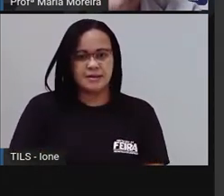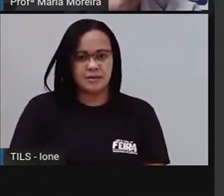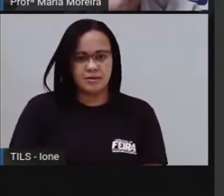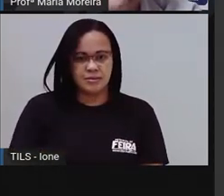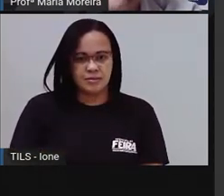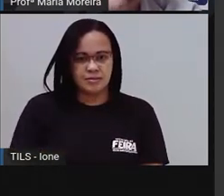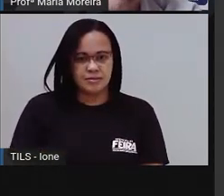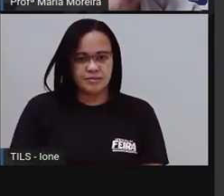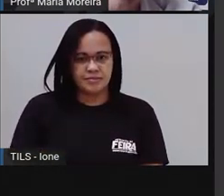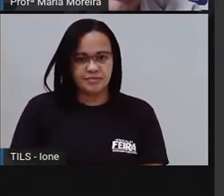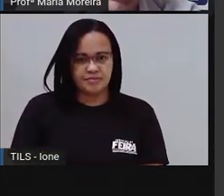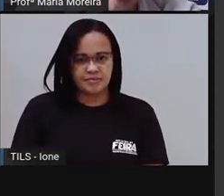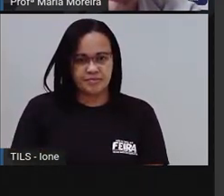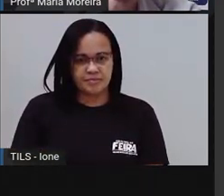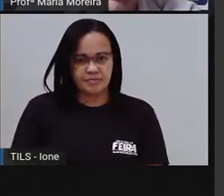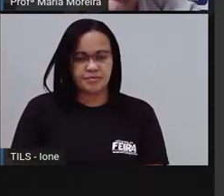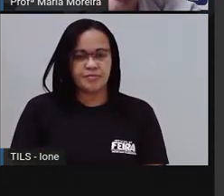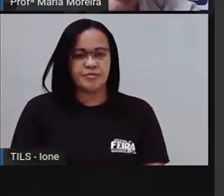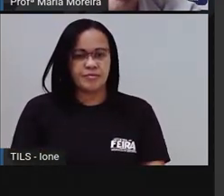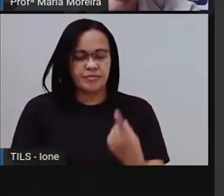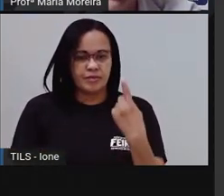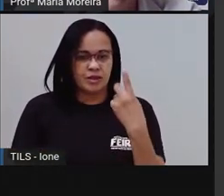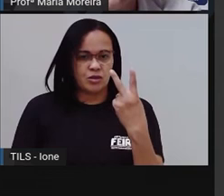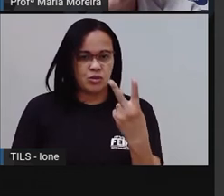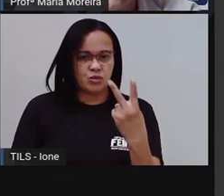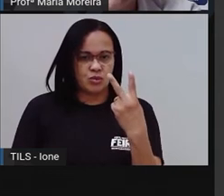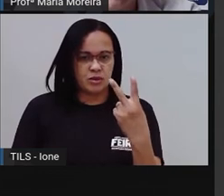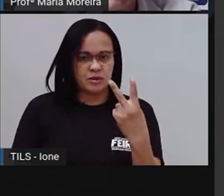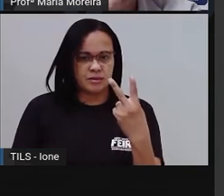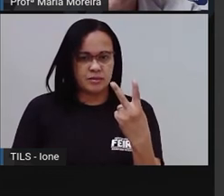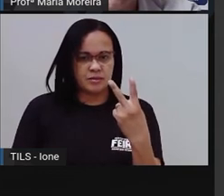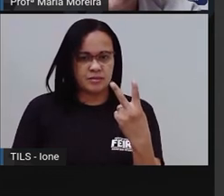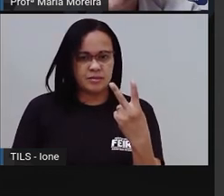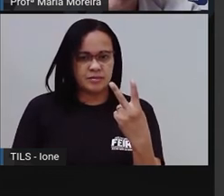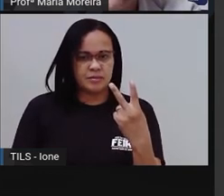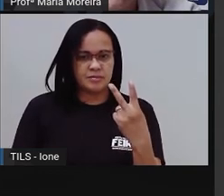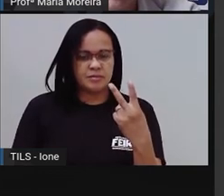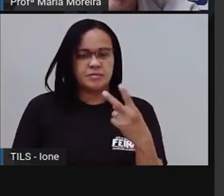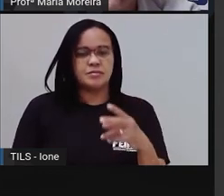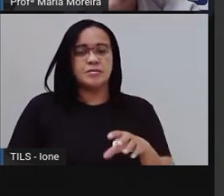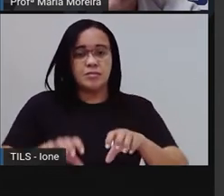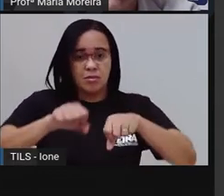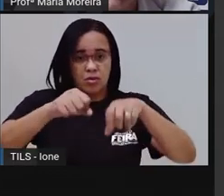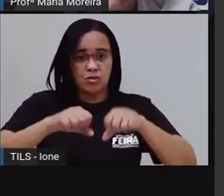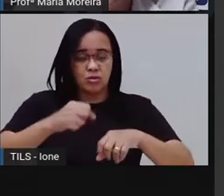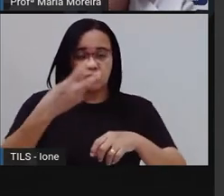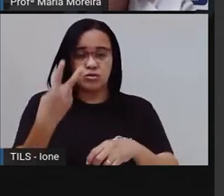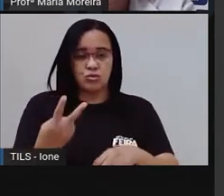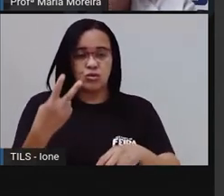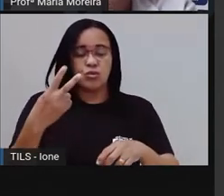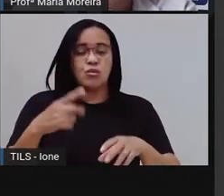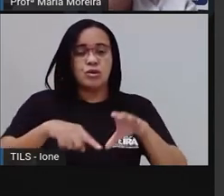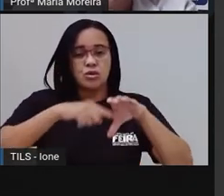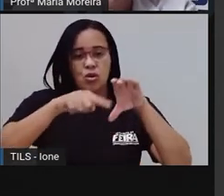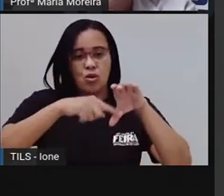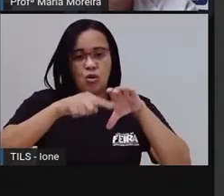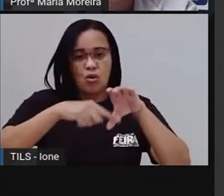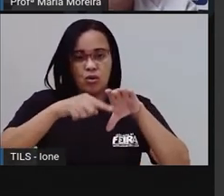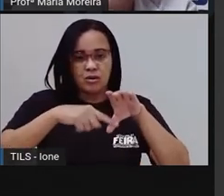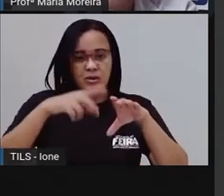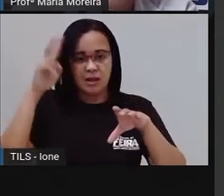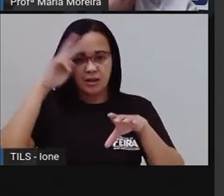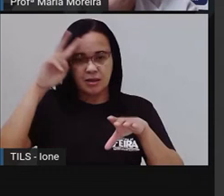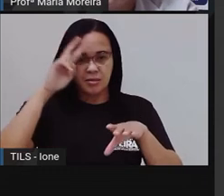Uma vezes dois, a gente já viu ali que é o quê? Duas rodas. Duas motos, não quantas rodas, porque é duas vezes dois. Lembra aqui? Lembra disso aqui?